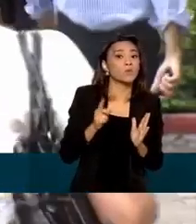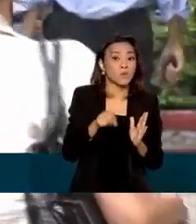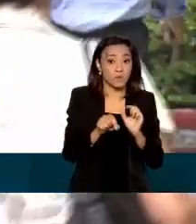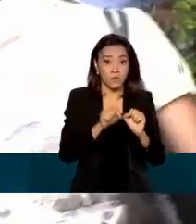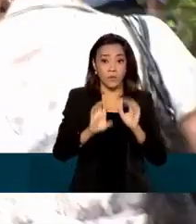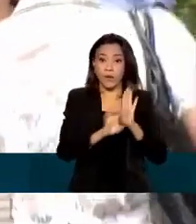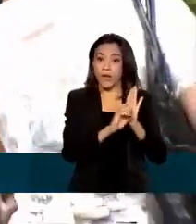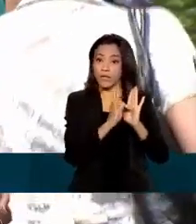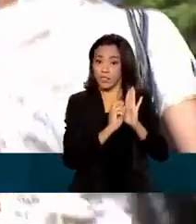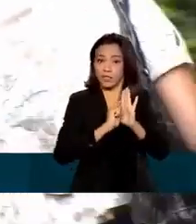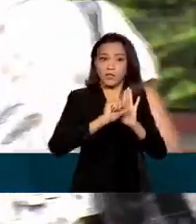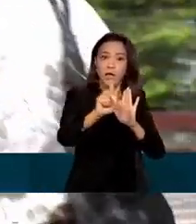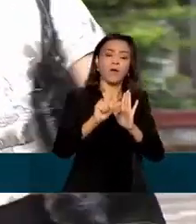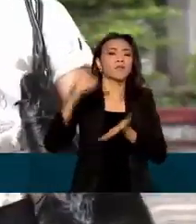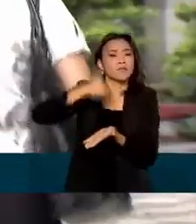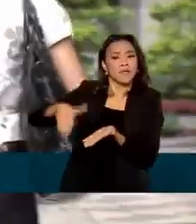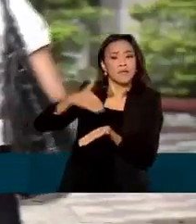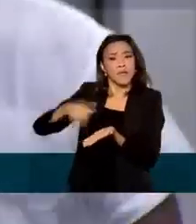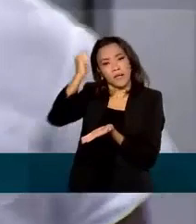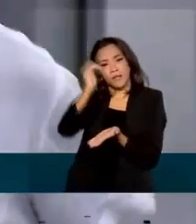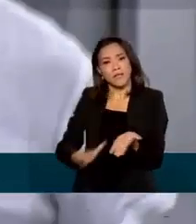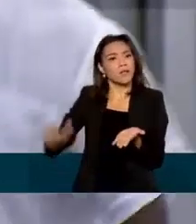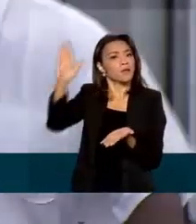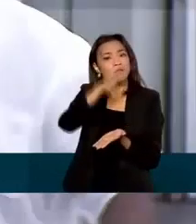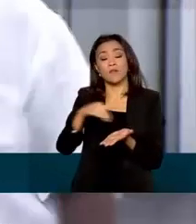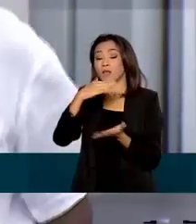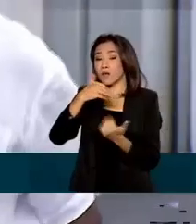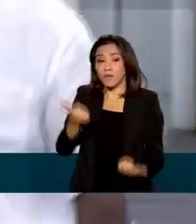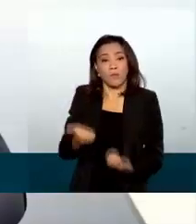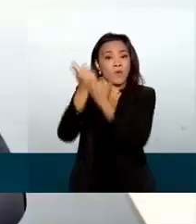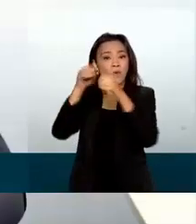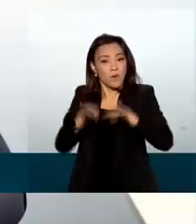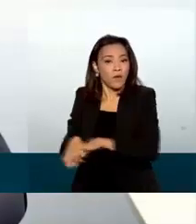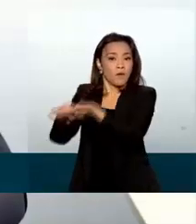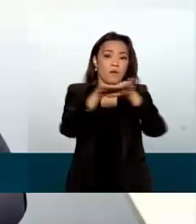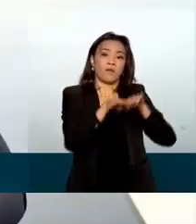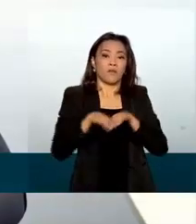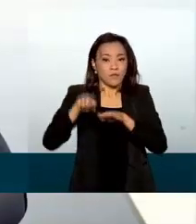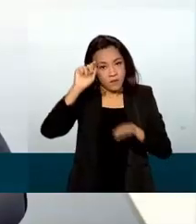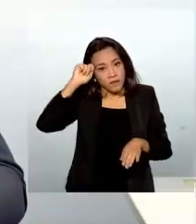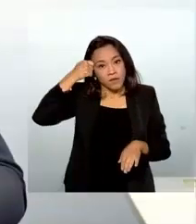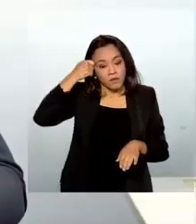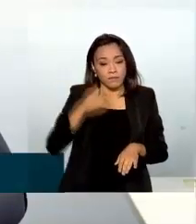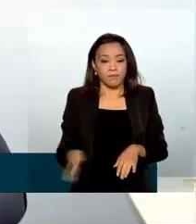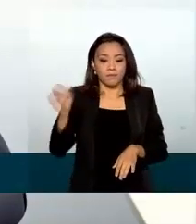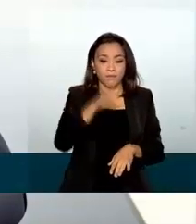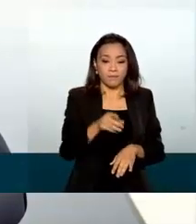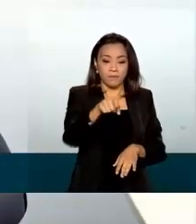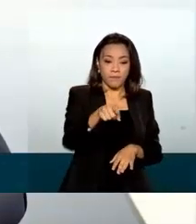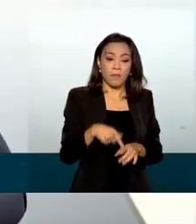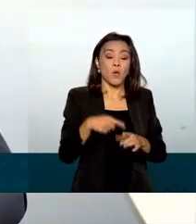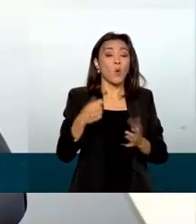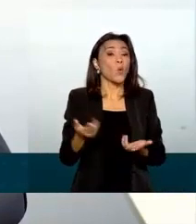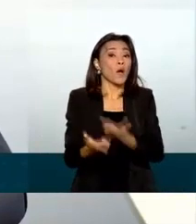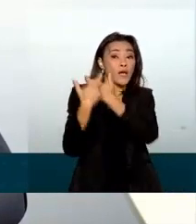anuais da Secretaria Nacional de Promoção da Igualdade Racial. O papel do gestor de promoção da igualdade